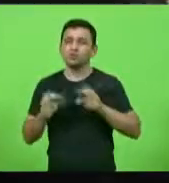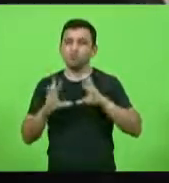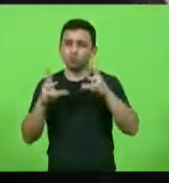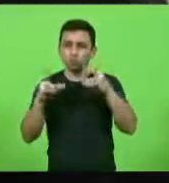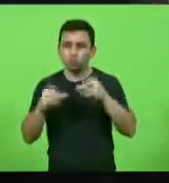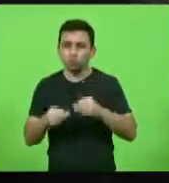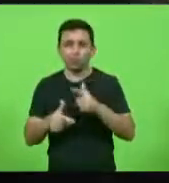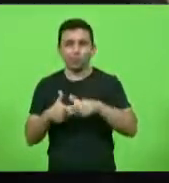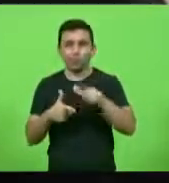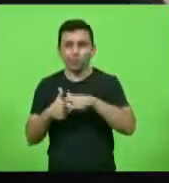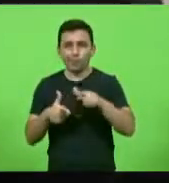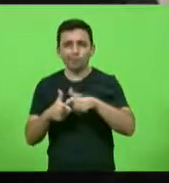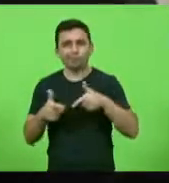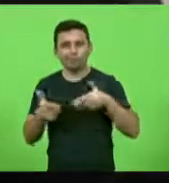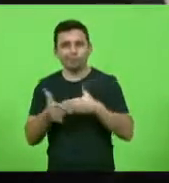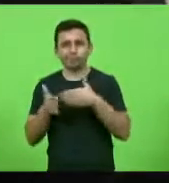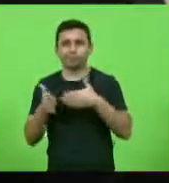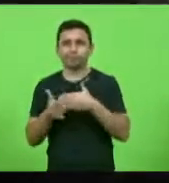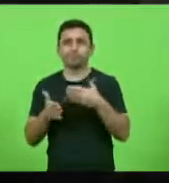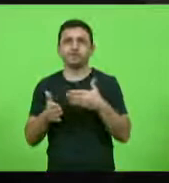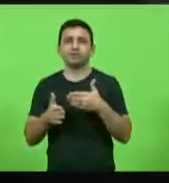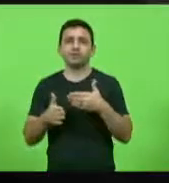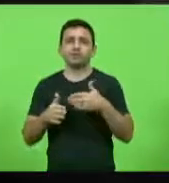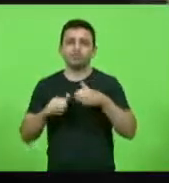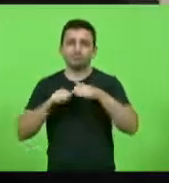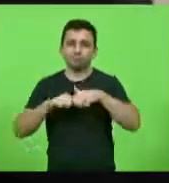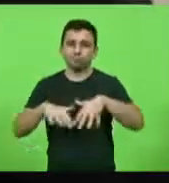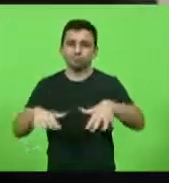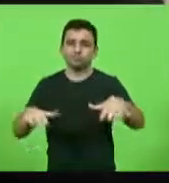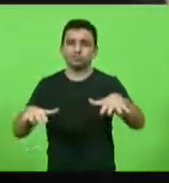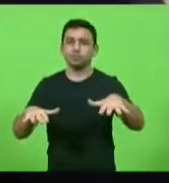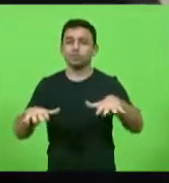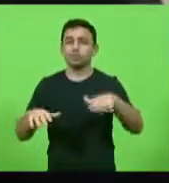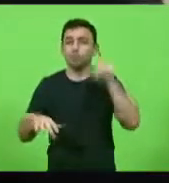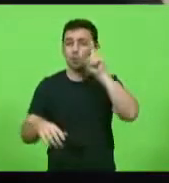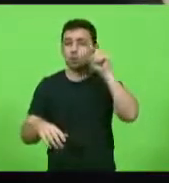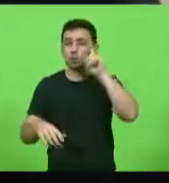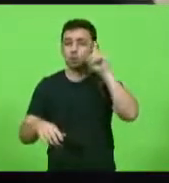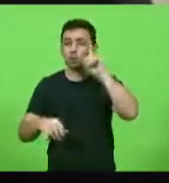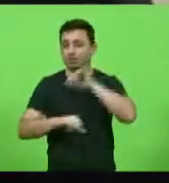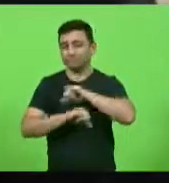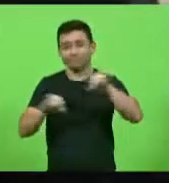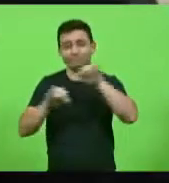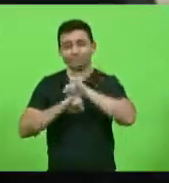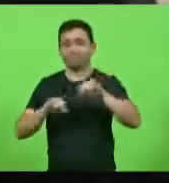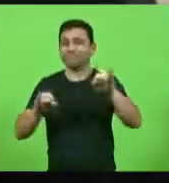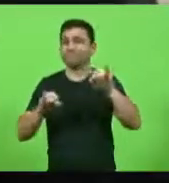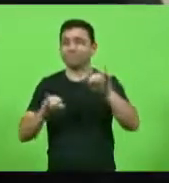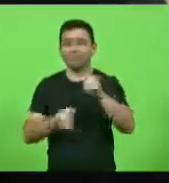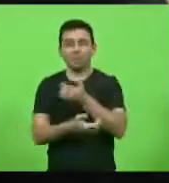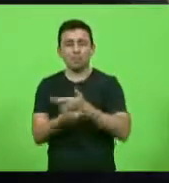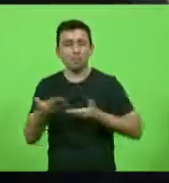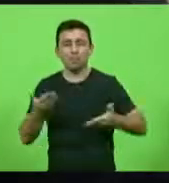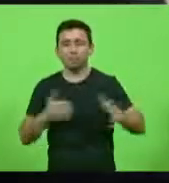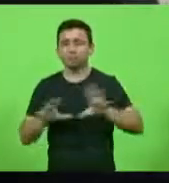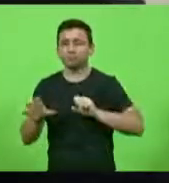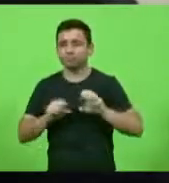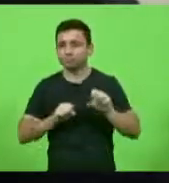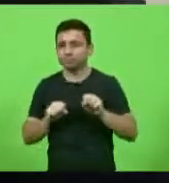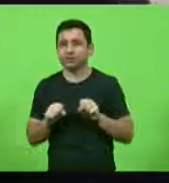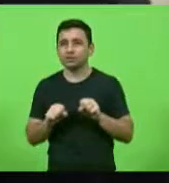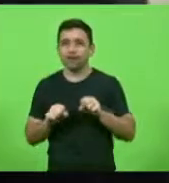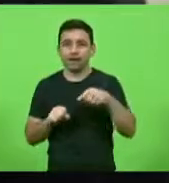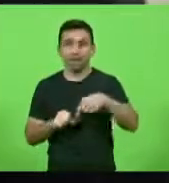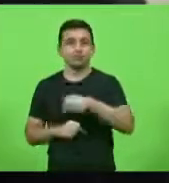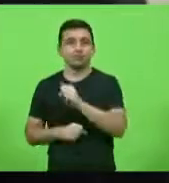acompanhado todos os dias notícias sobre a disseminação do coronavírus e as suas consequências claro infelizmente aqui em Santa Catarina já